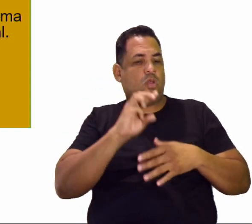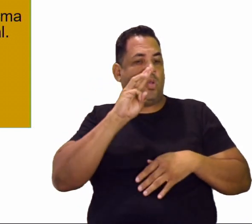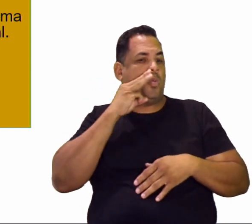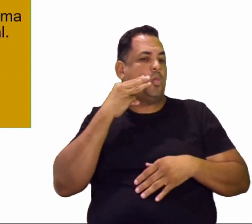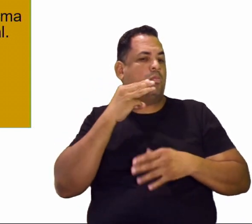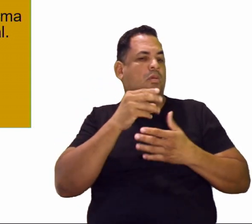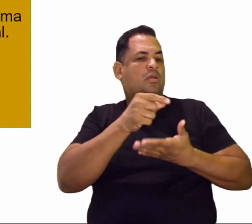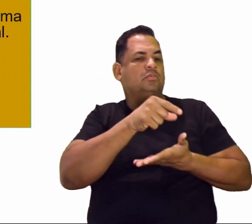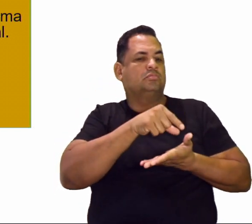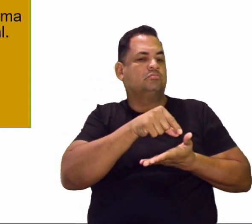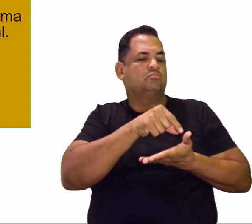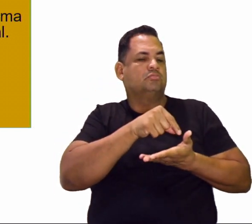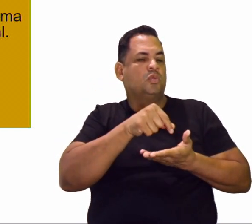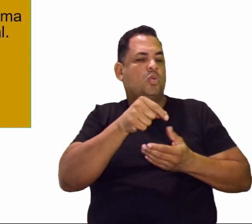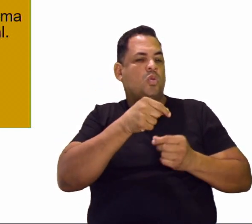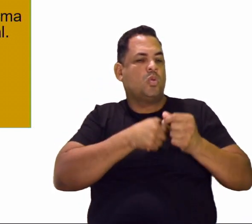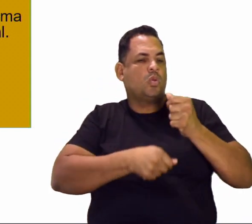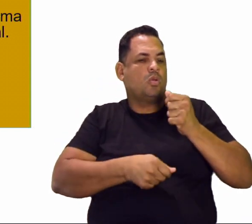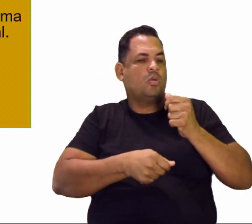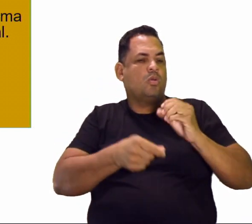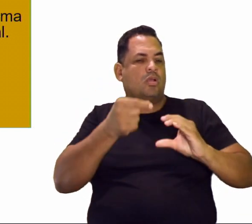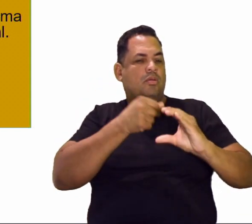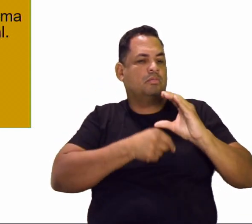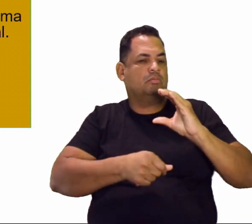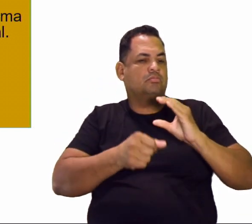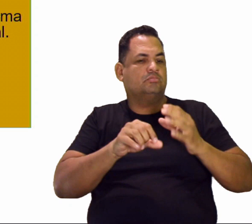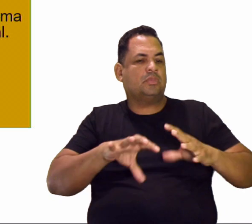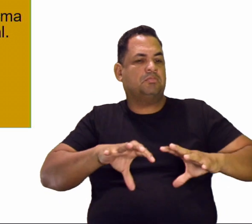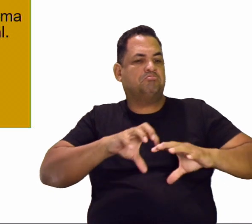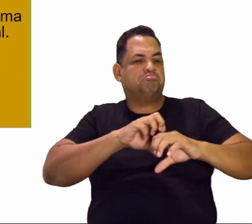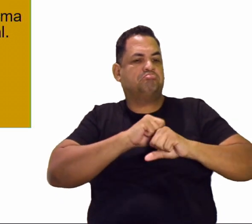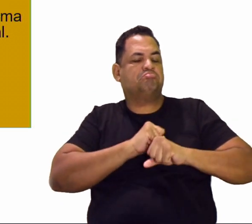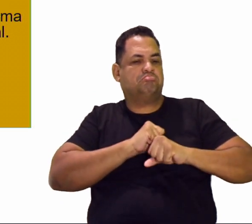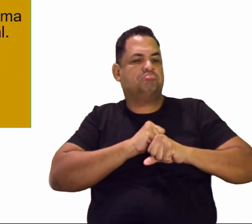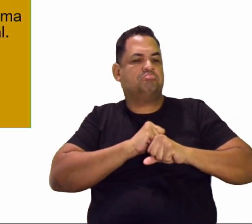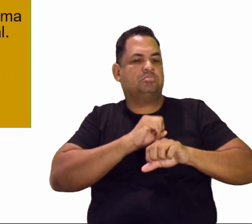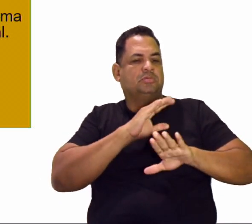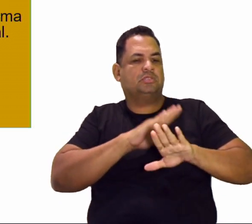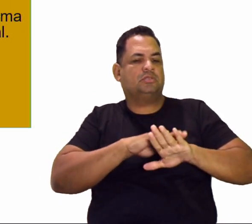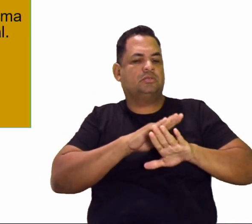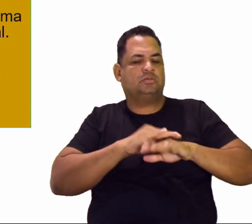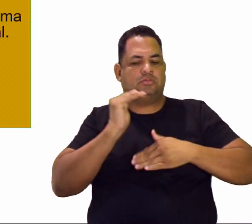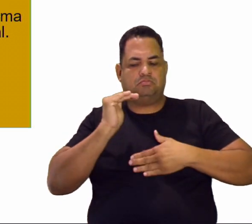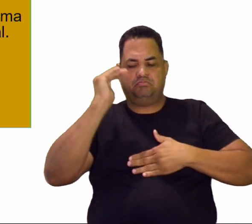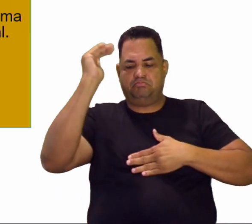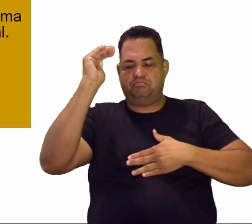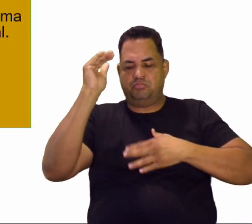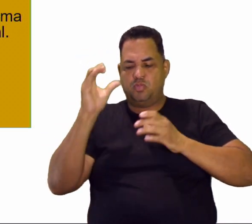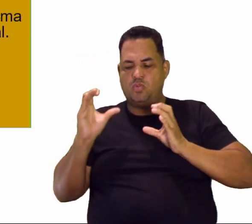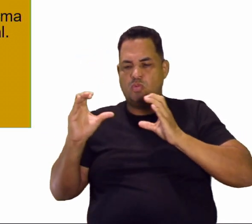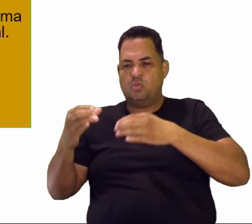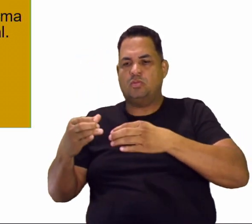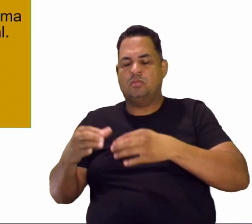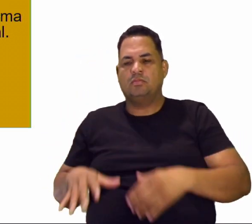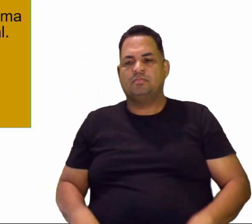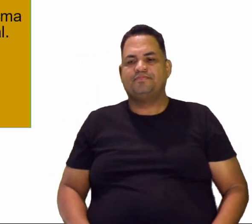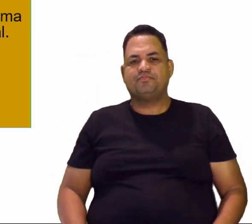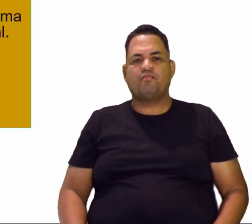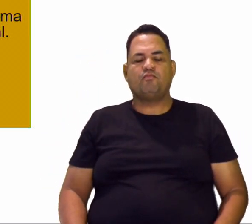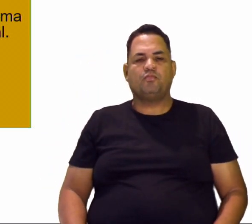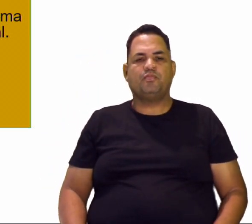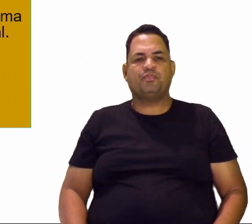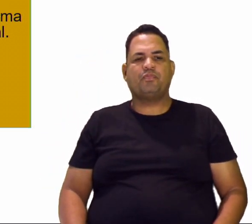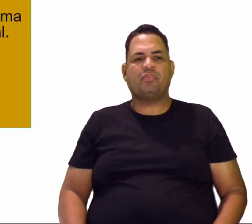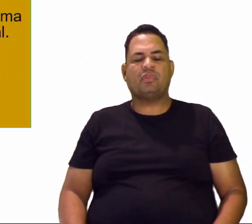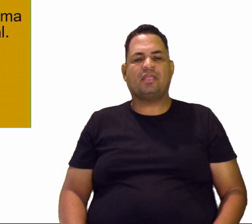se apropria da ideologia dominante. É uma visão de mundo, né? A ideologia é como se fosse uma visão de mundo ali, mas